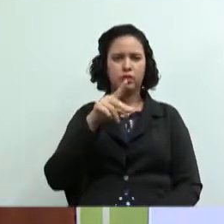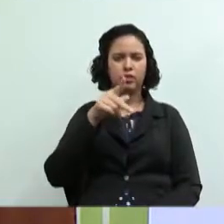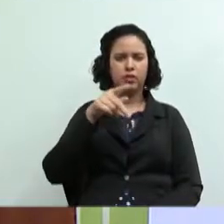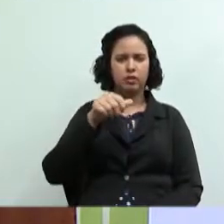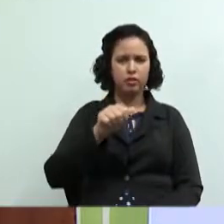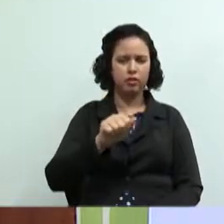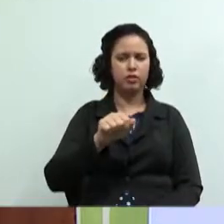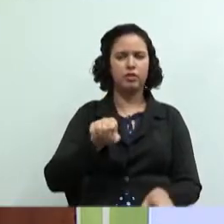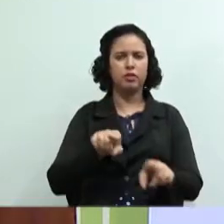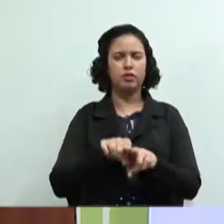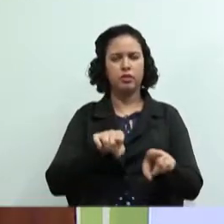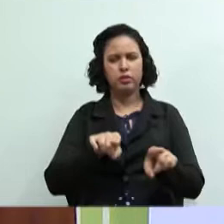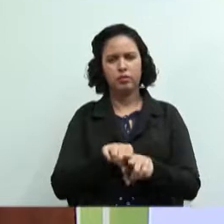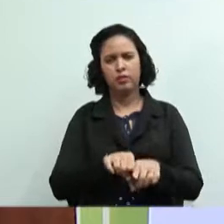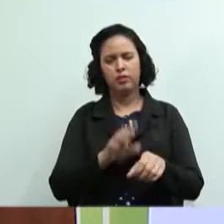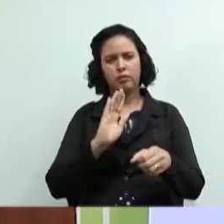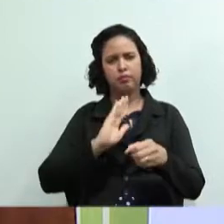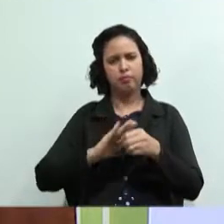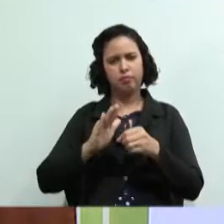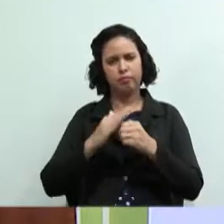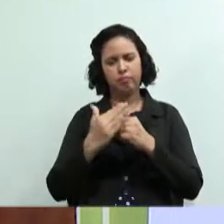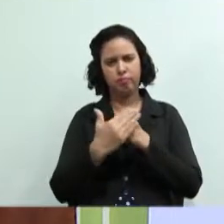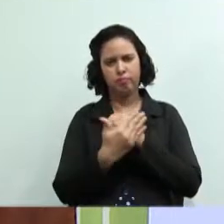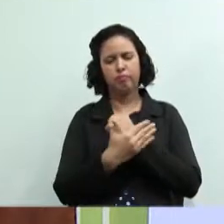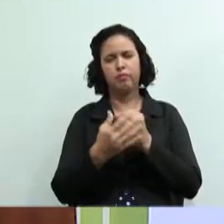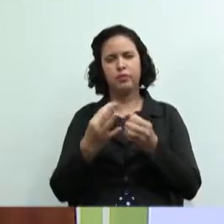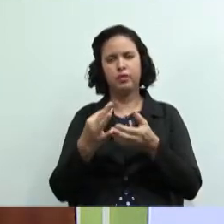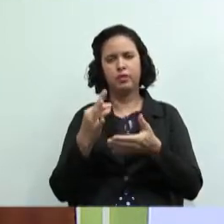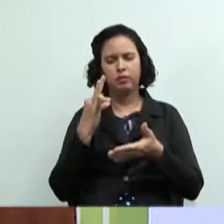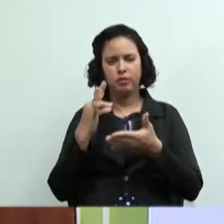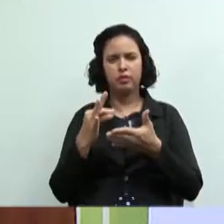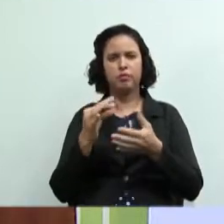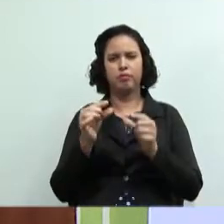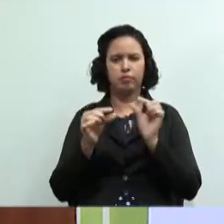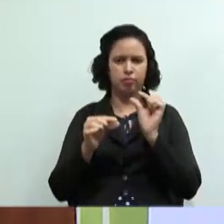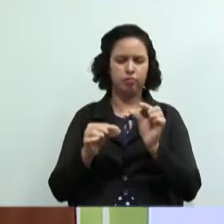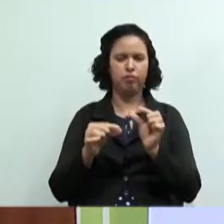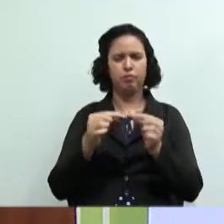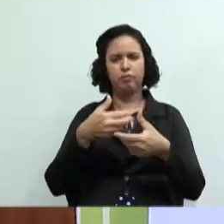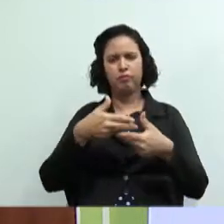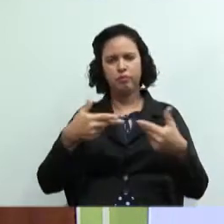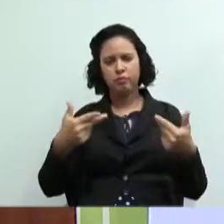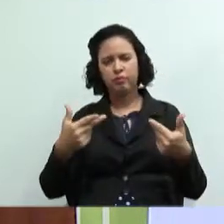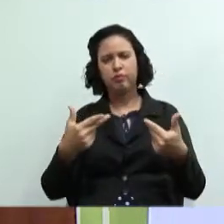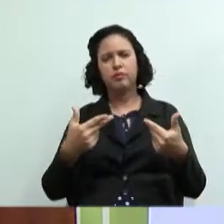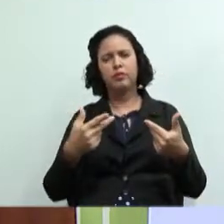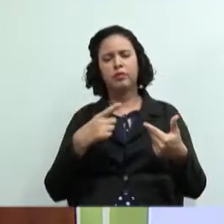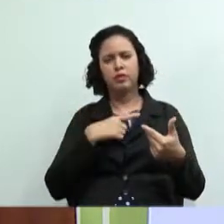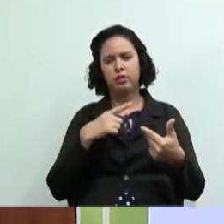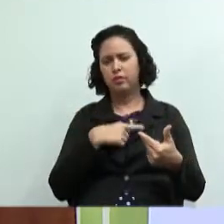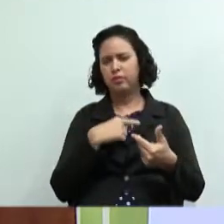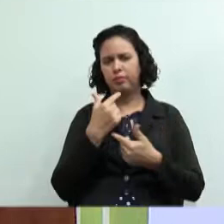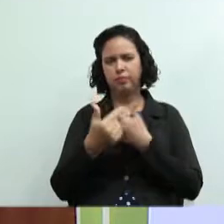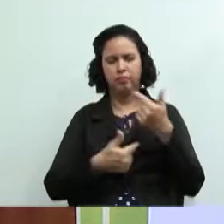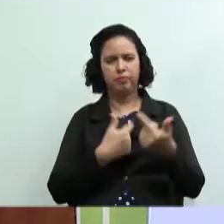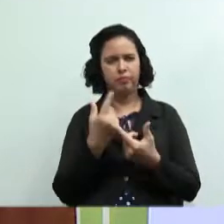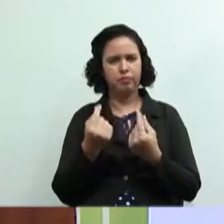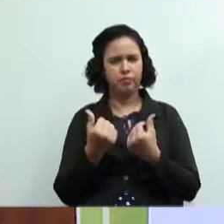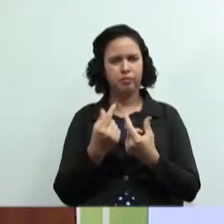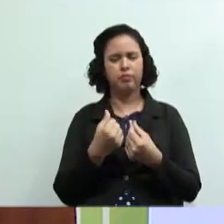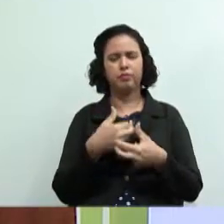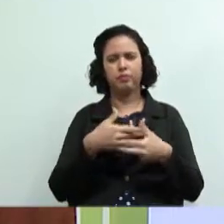temos a máquina de descascar e secar café temos máquinas diversas para diversas atividades econômicas